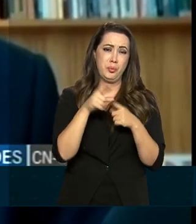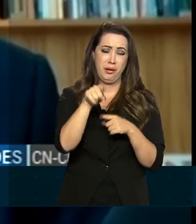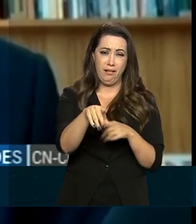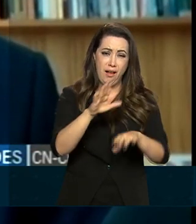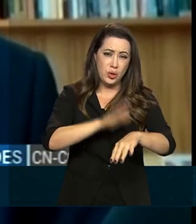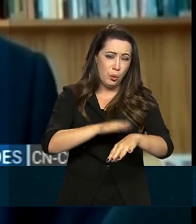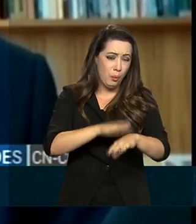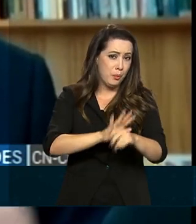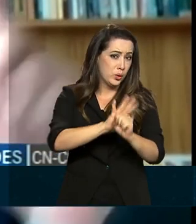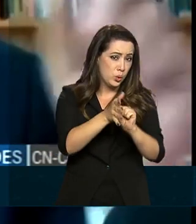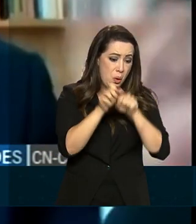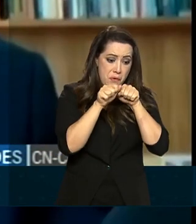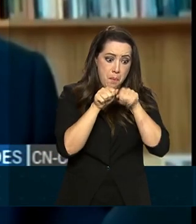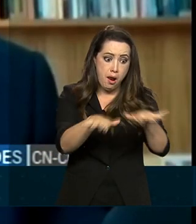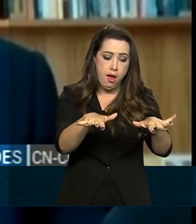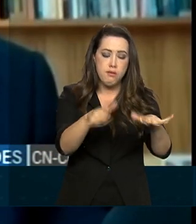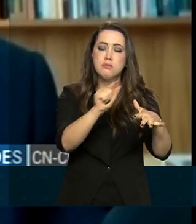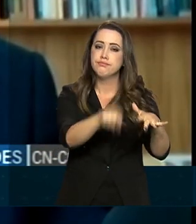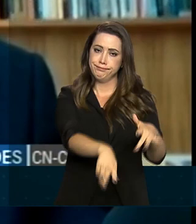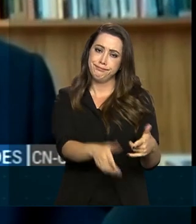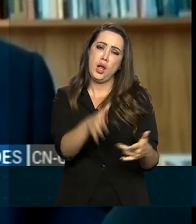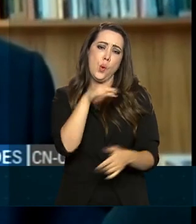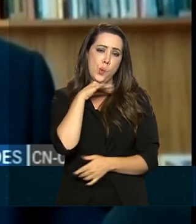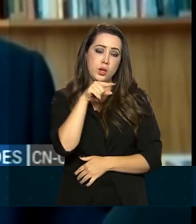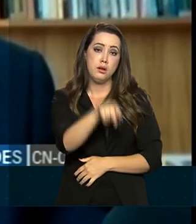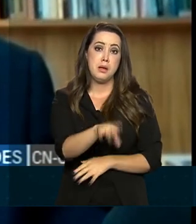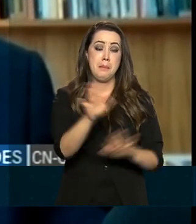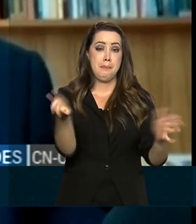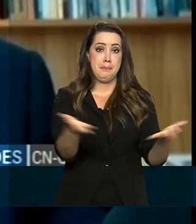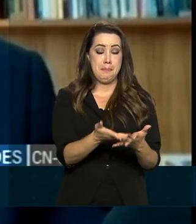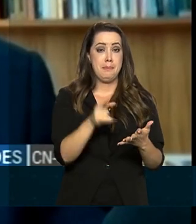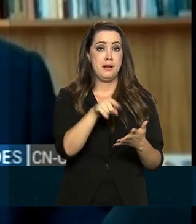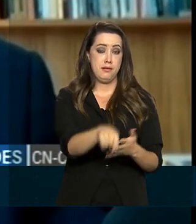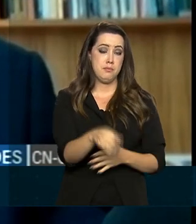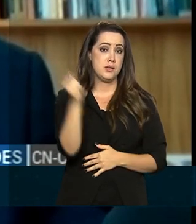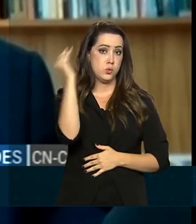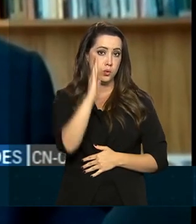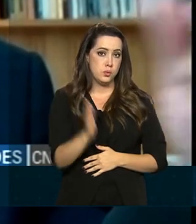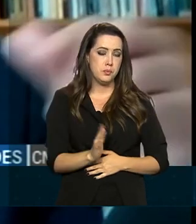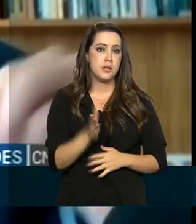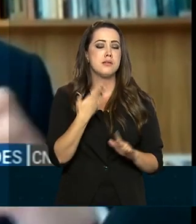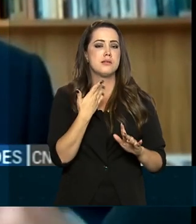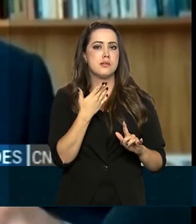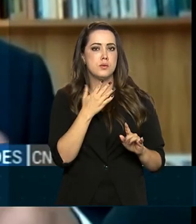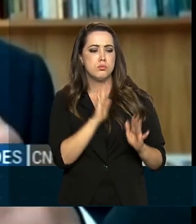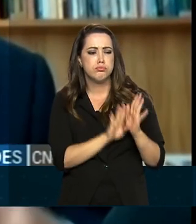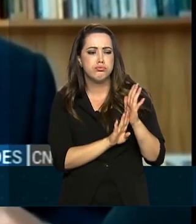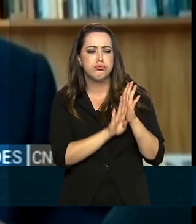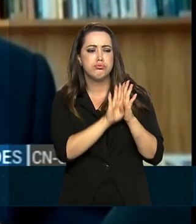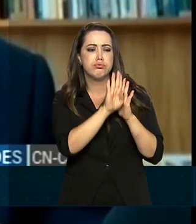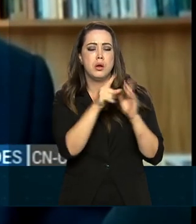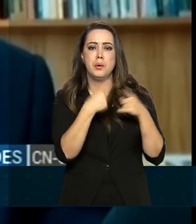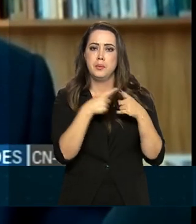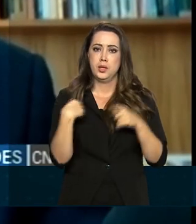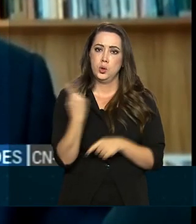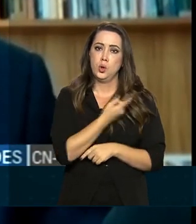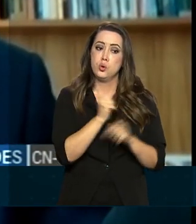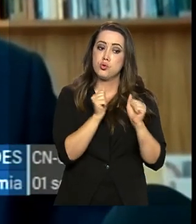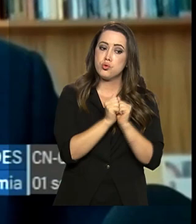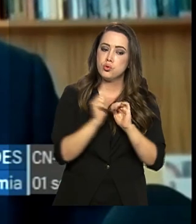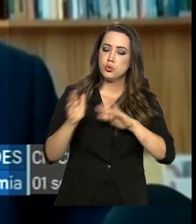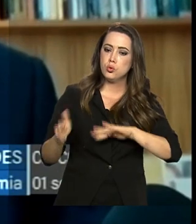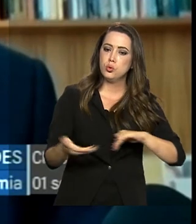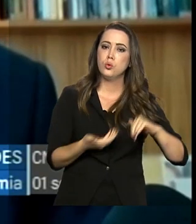da pandemia lá atrás e é onde o Brasil ficaria caso não tivéssemos feito exatamente nós, junto com o Congresso,